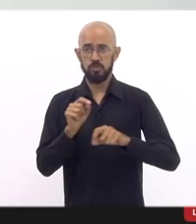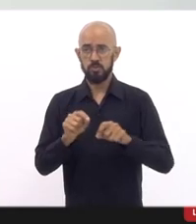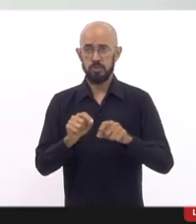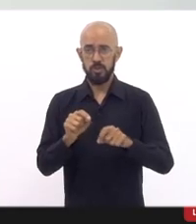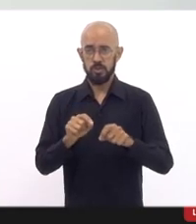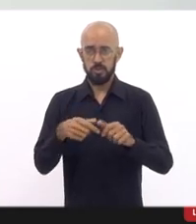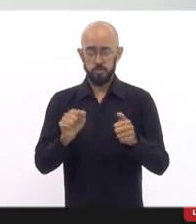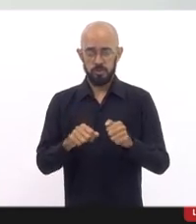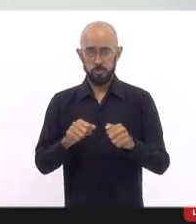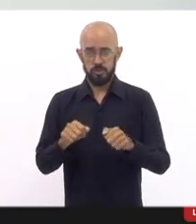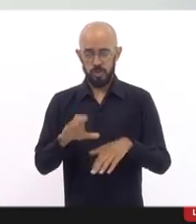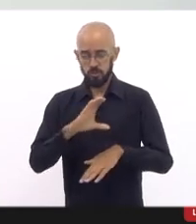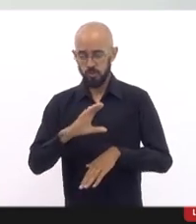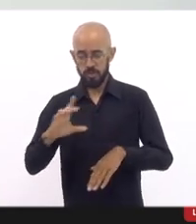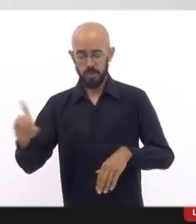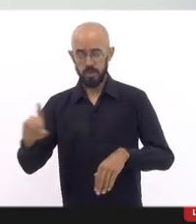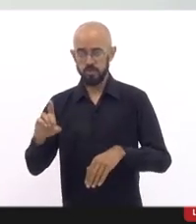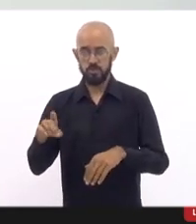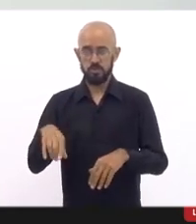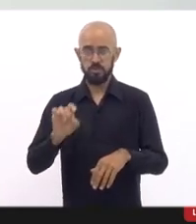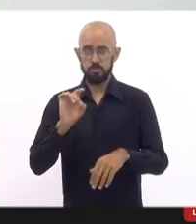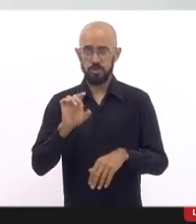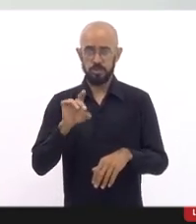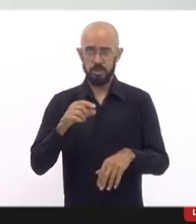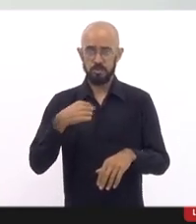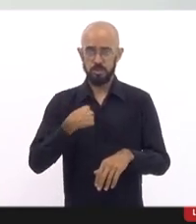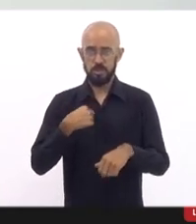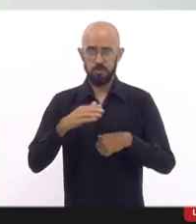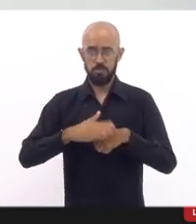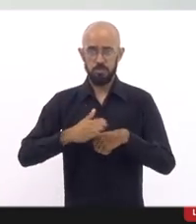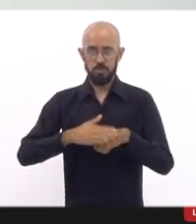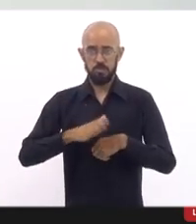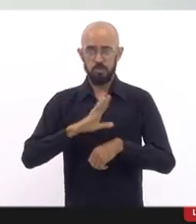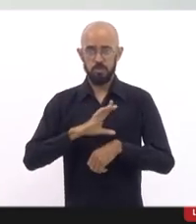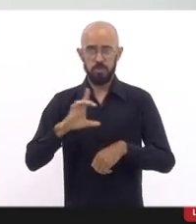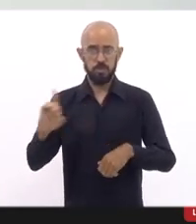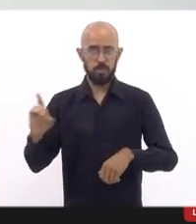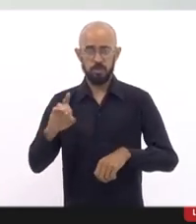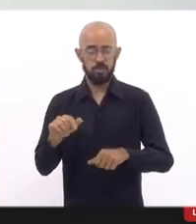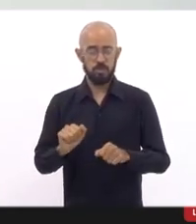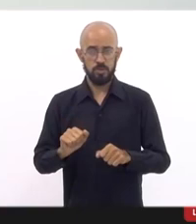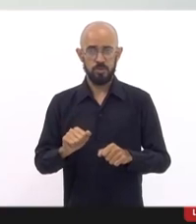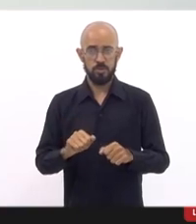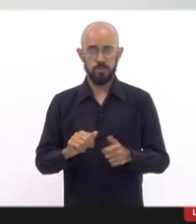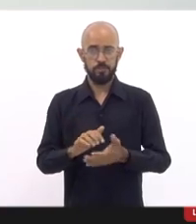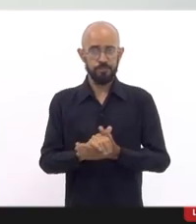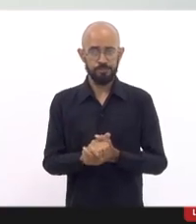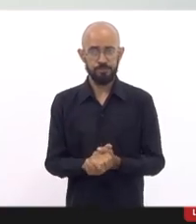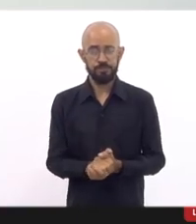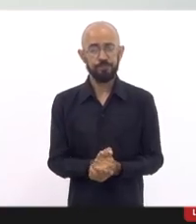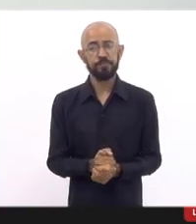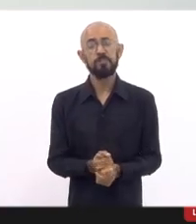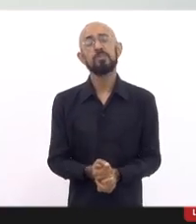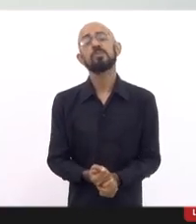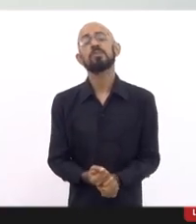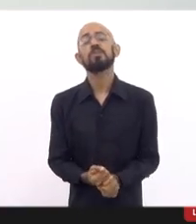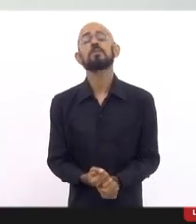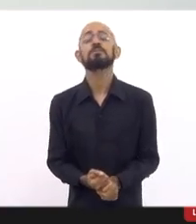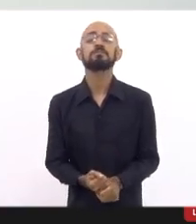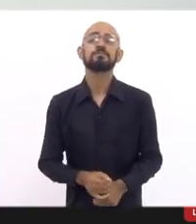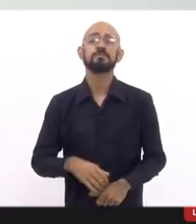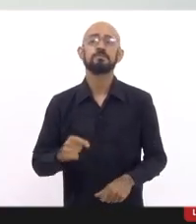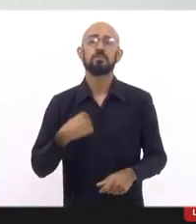coordenações específicas, inclusive a que eu coordeno, que é a, o Núcleo de Combate ao Racismo e à Xriminação Etnico-Racial,